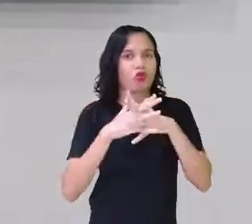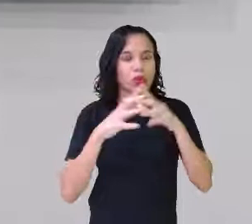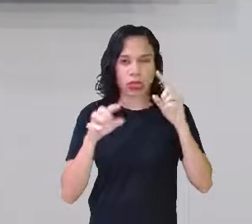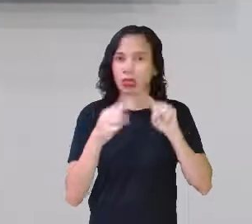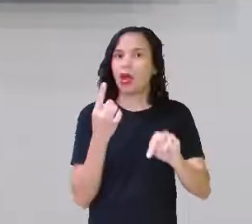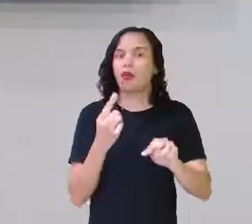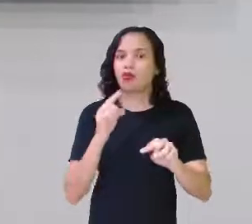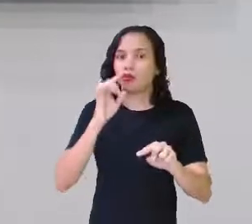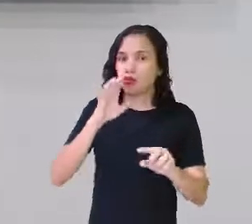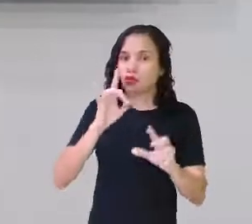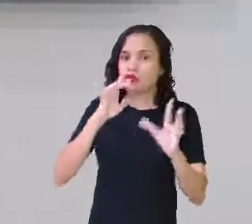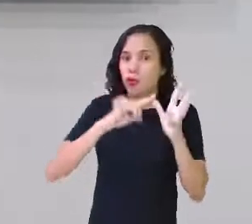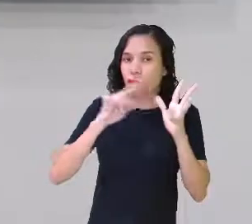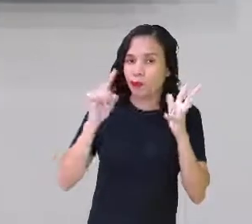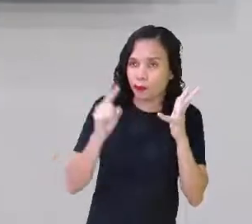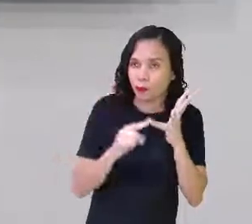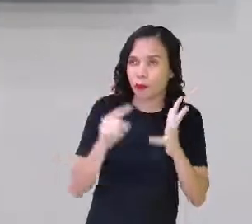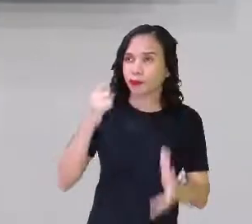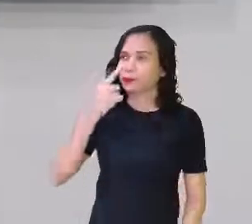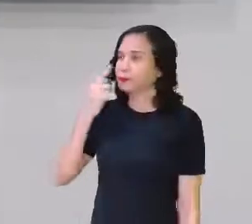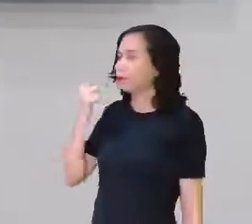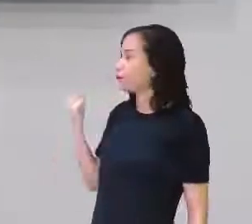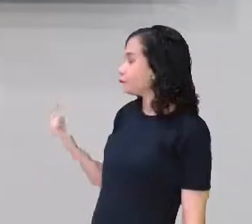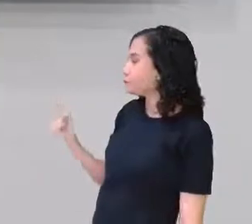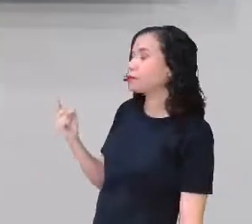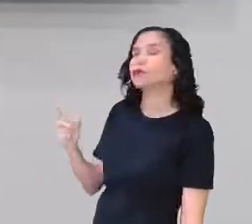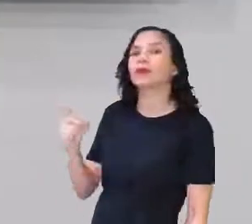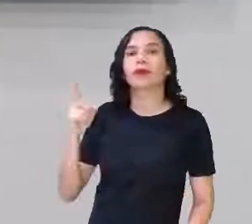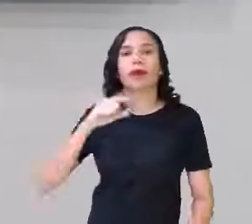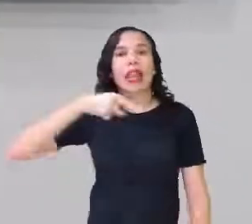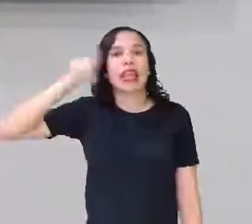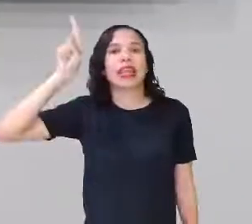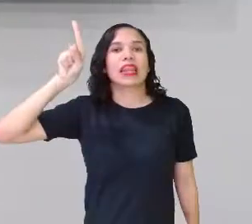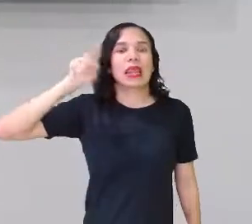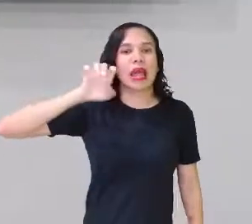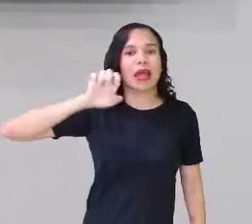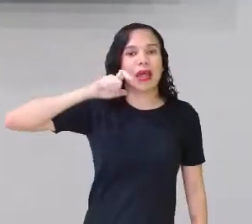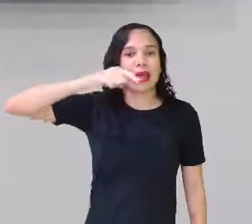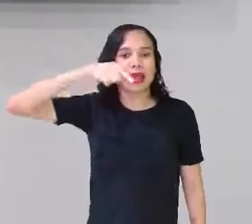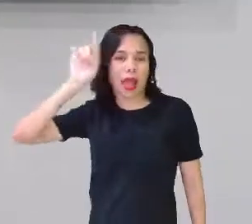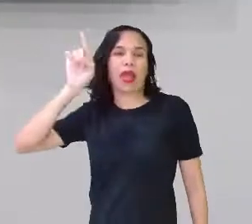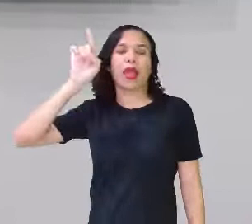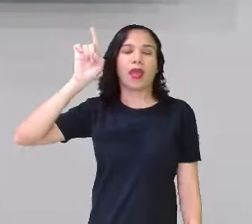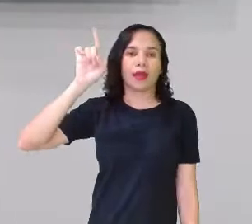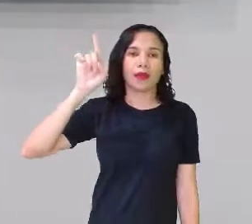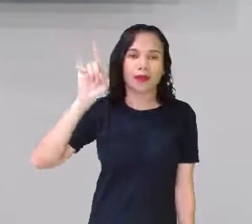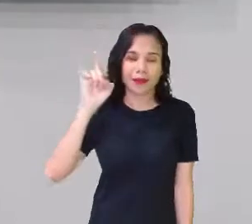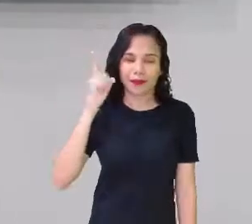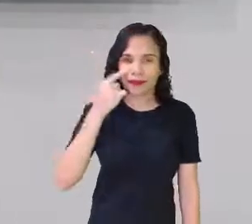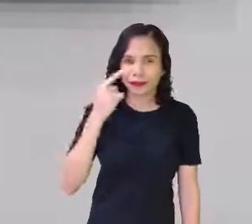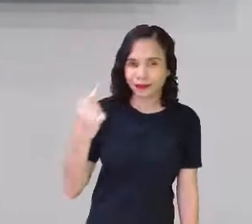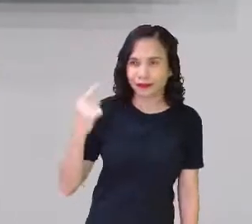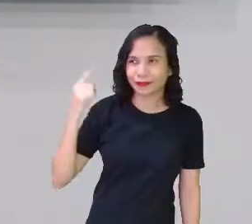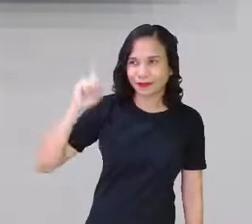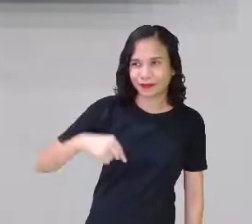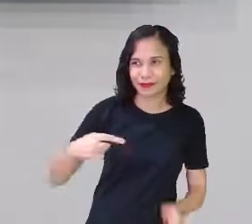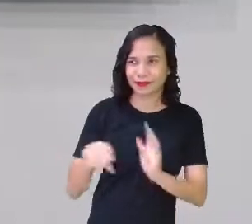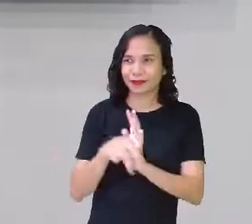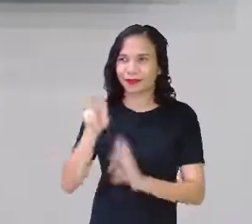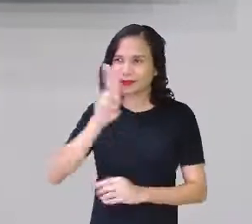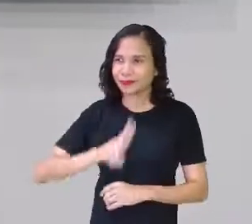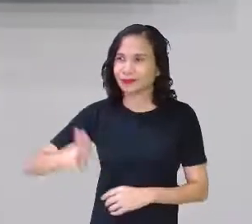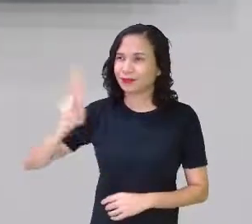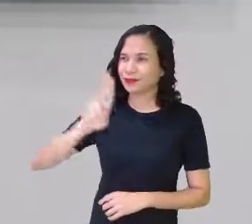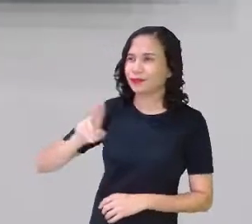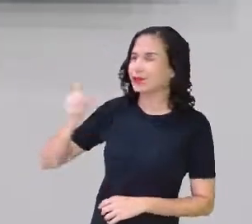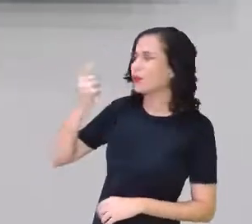da vogal. No caso aqui, o acento agudo já está ali, Picolé. Olha, o Lé é a sílaba forte.